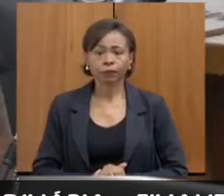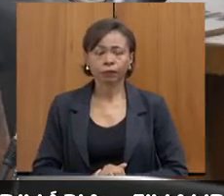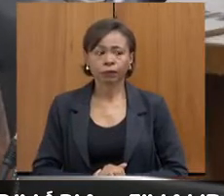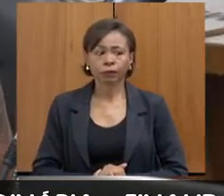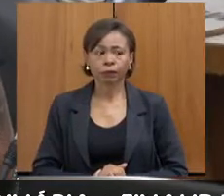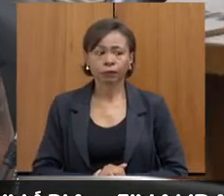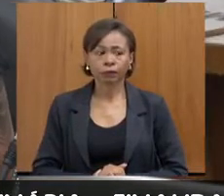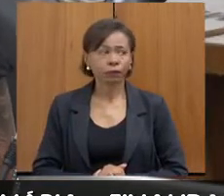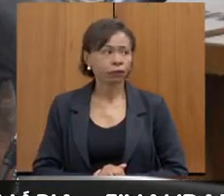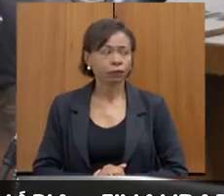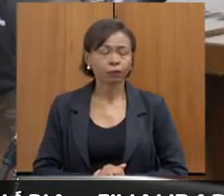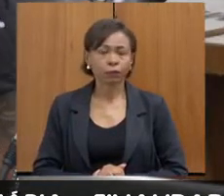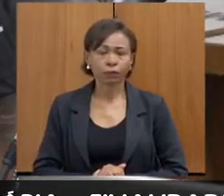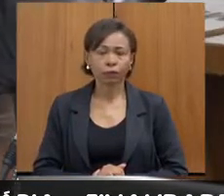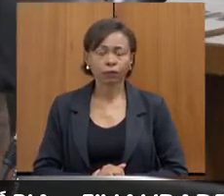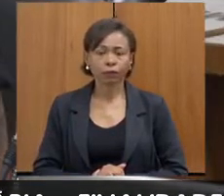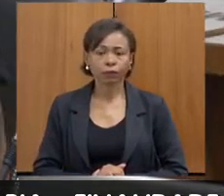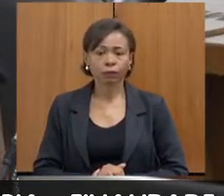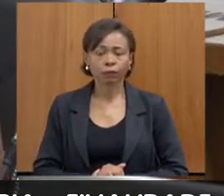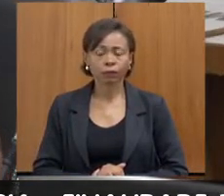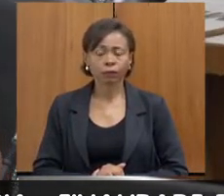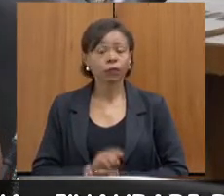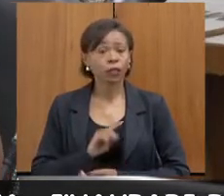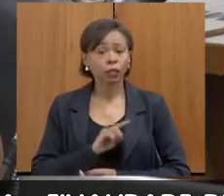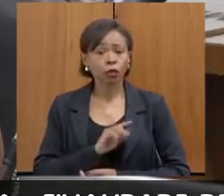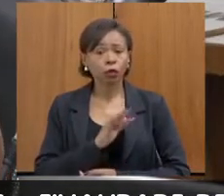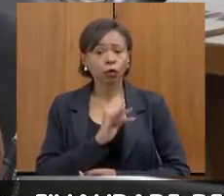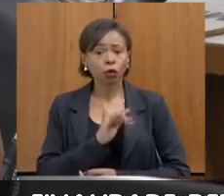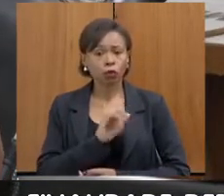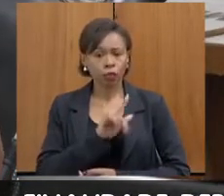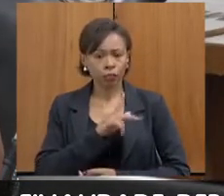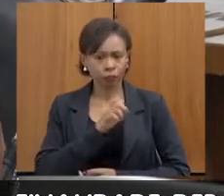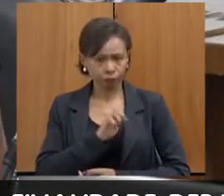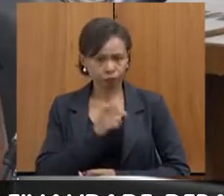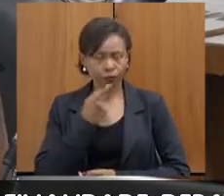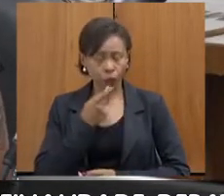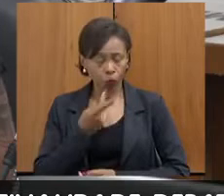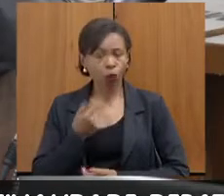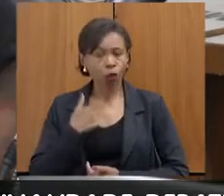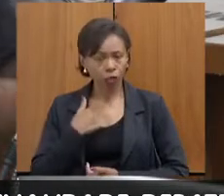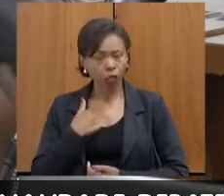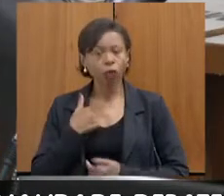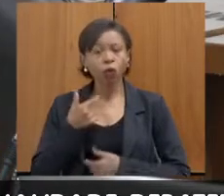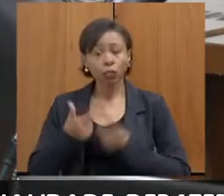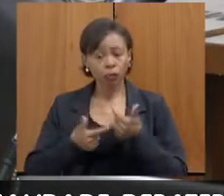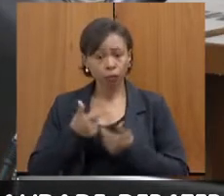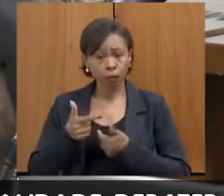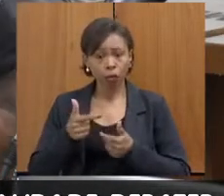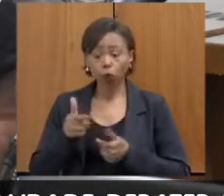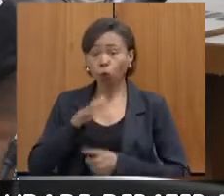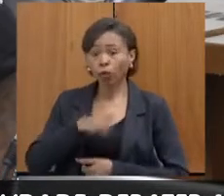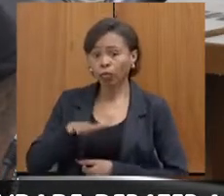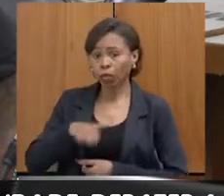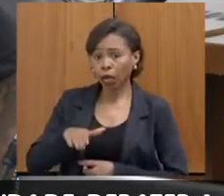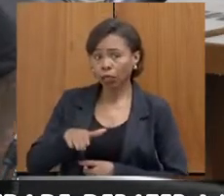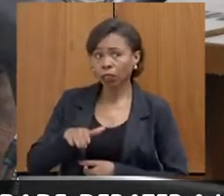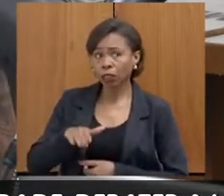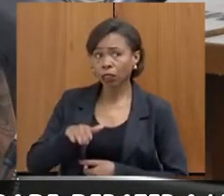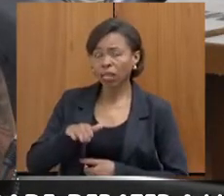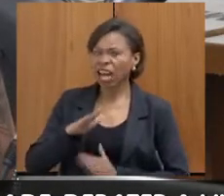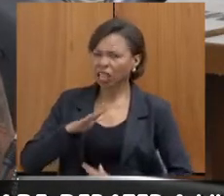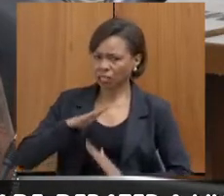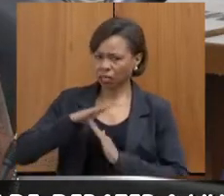caso, além de estar com acolhimento, assim como o Felipe falou, eu também faço a escuta especializada das crianças e adolescentes, no caso, eu pego até os 13 anos.